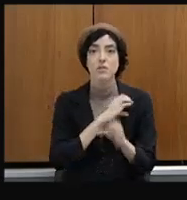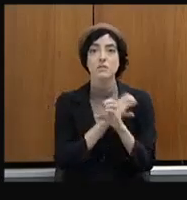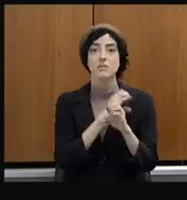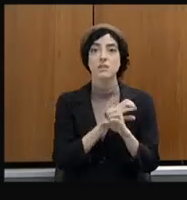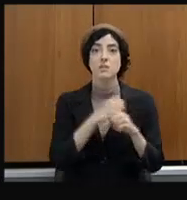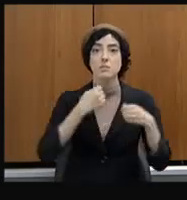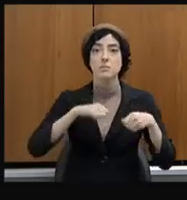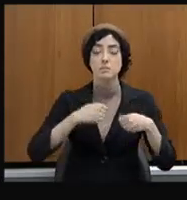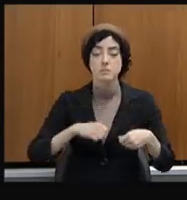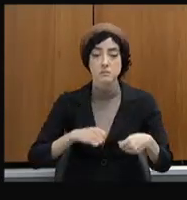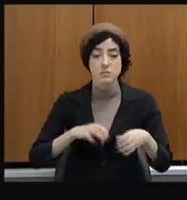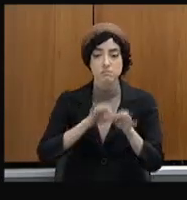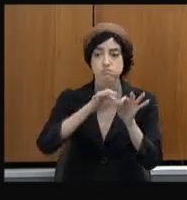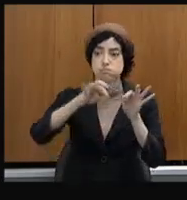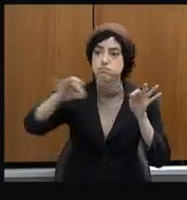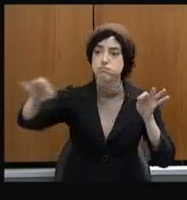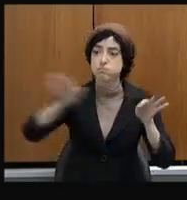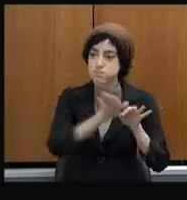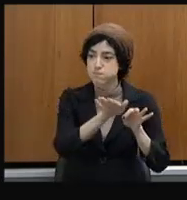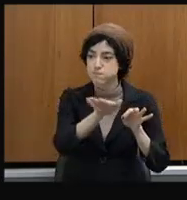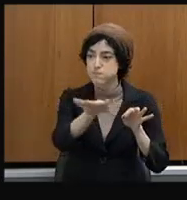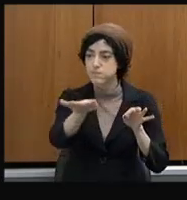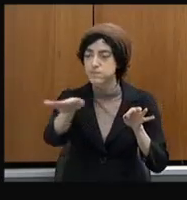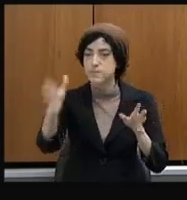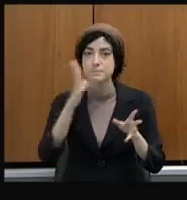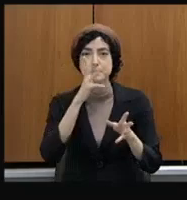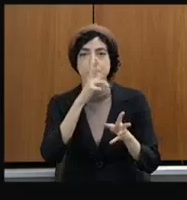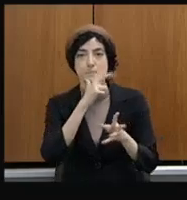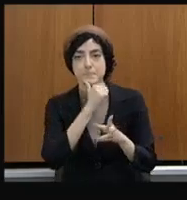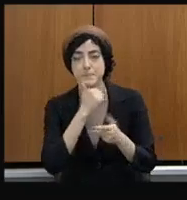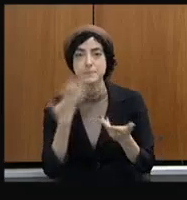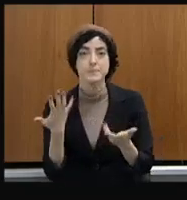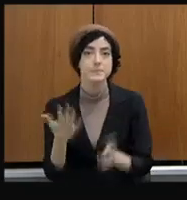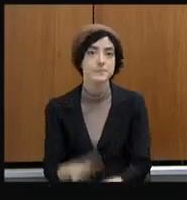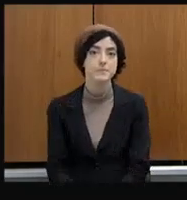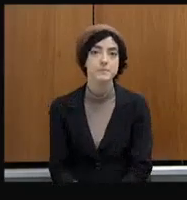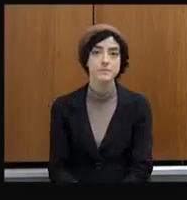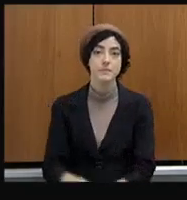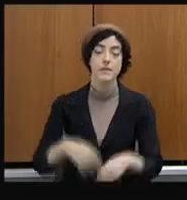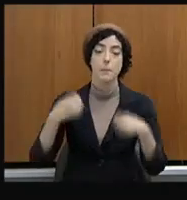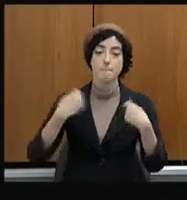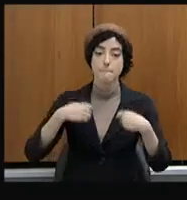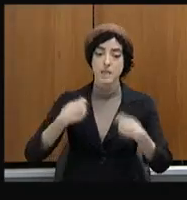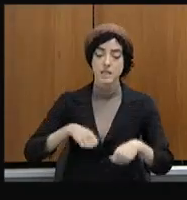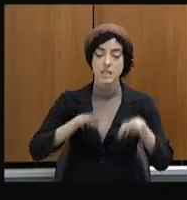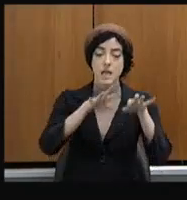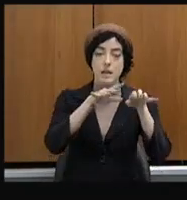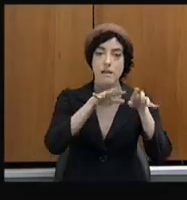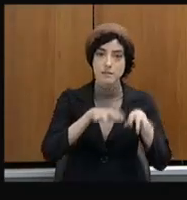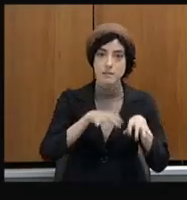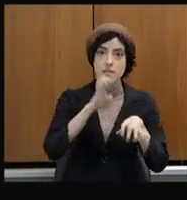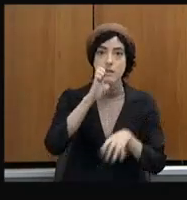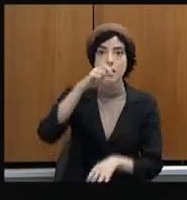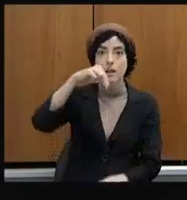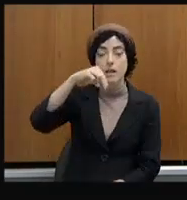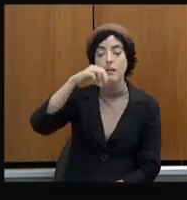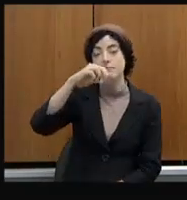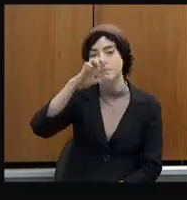efetivo, as comarcas precisam de investigadores e de escrivães, principalmente, doutor Joaquim,